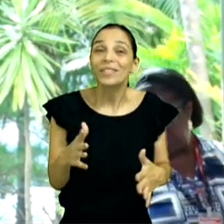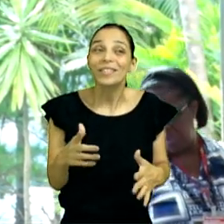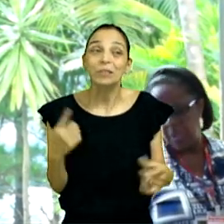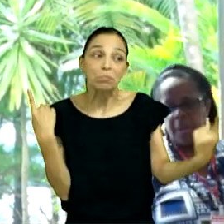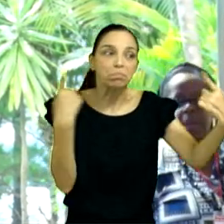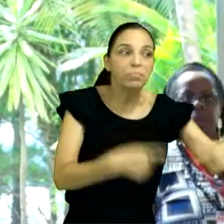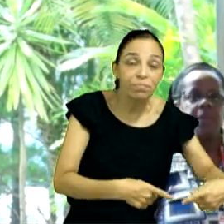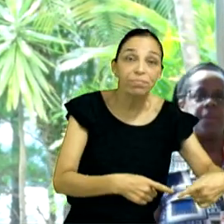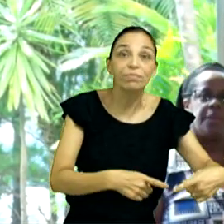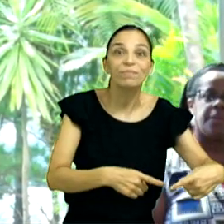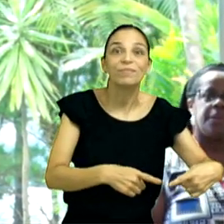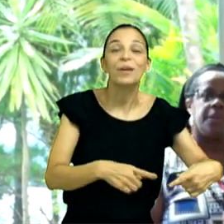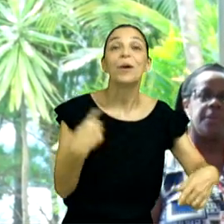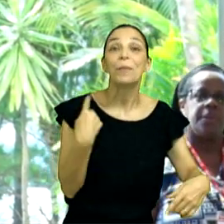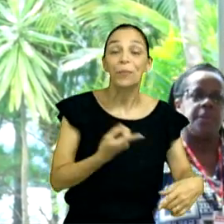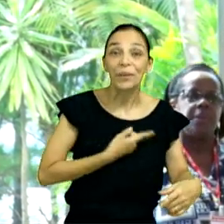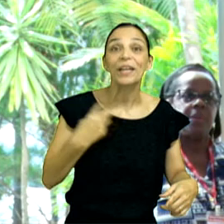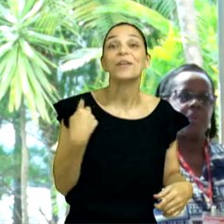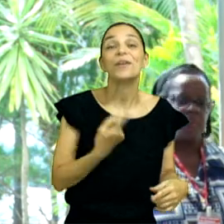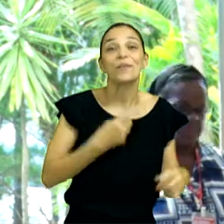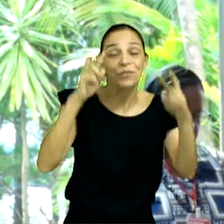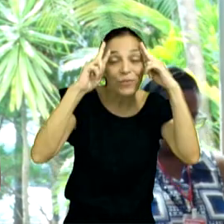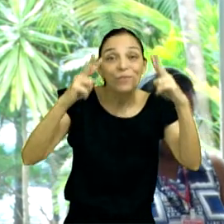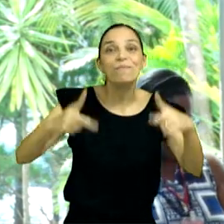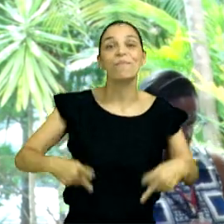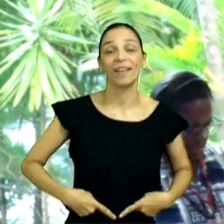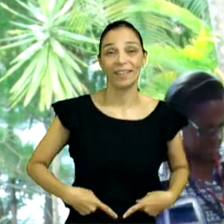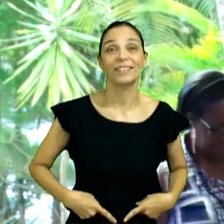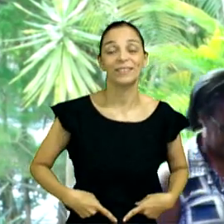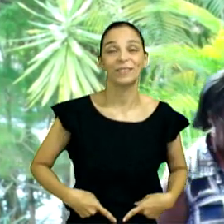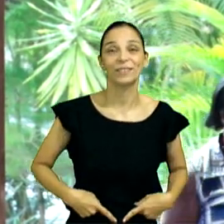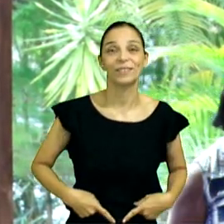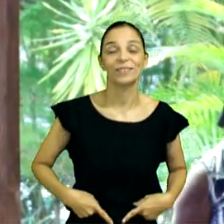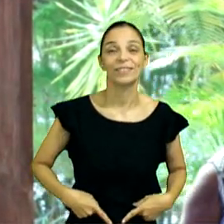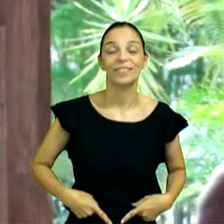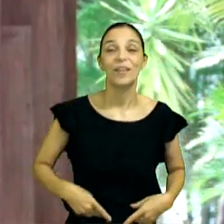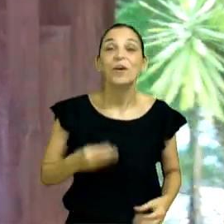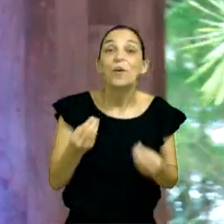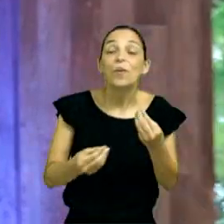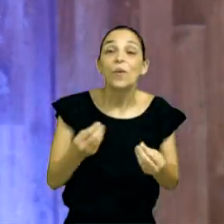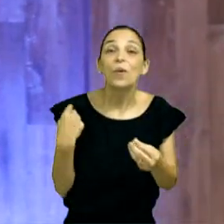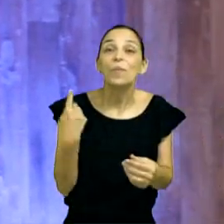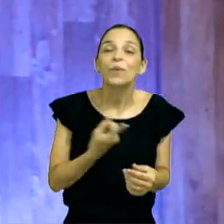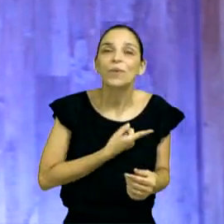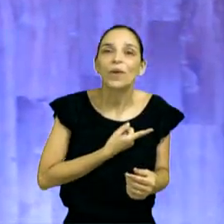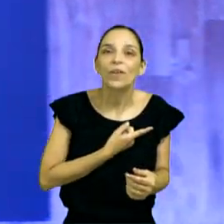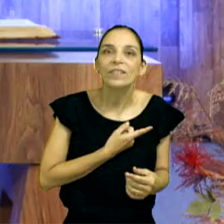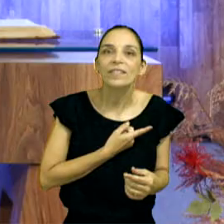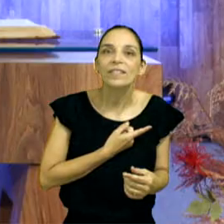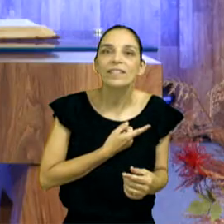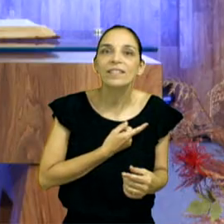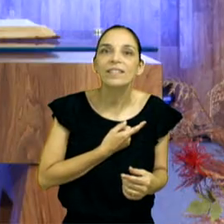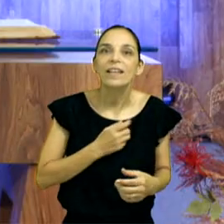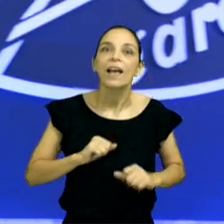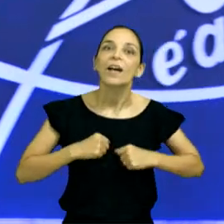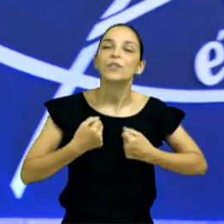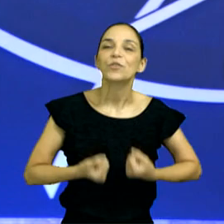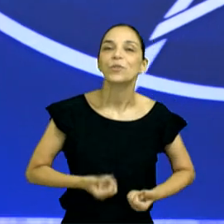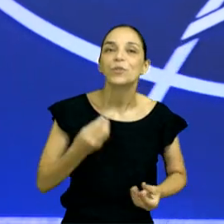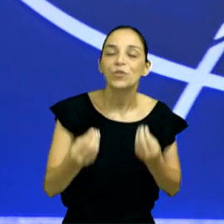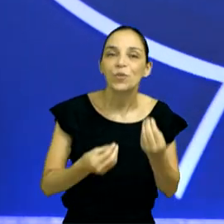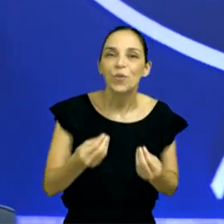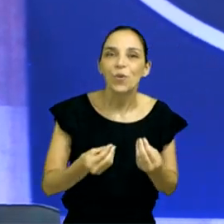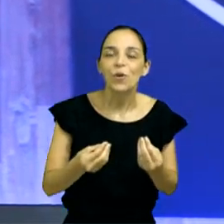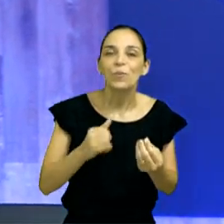e eu não sei como eu, ou você reagiria diante disso, de uma frase de Jesus dizendo, eu não posso dar essa comida, porque para as crianças, não posso dar para você,